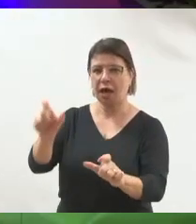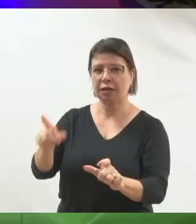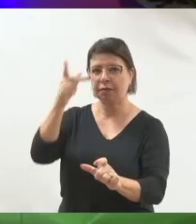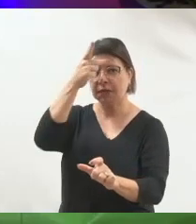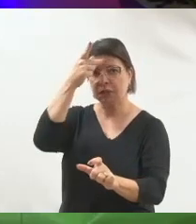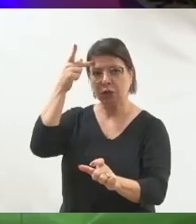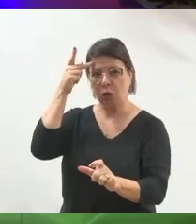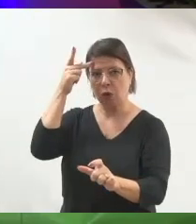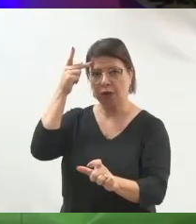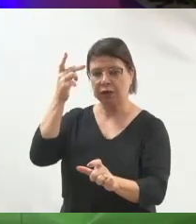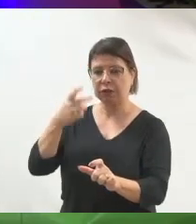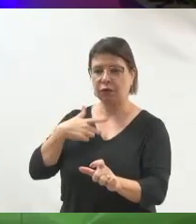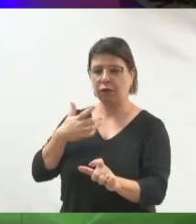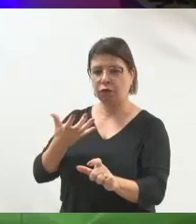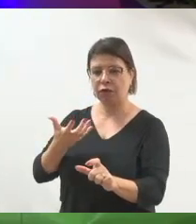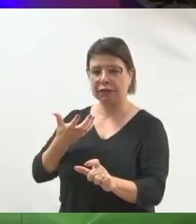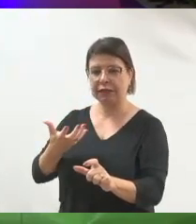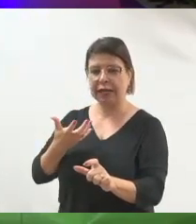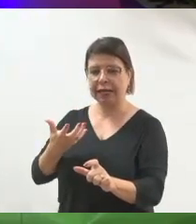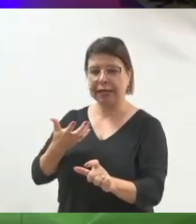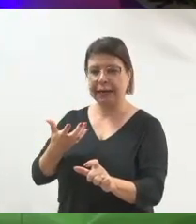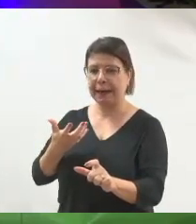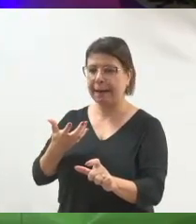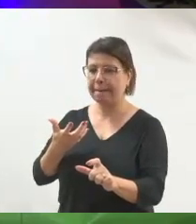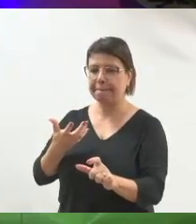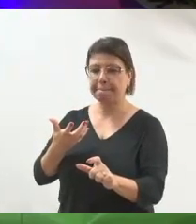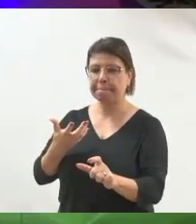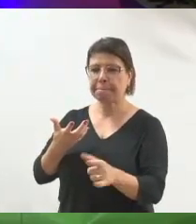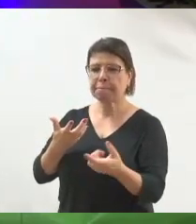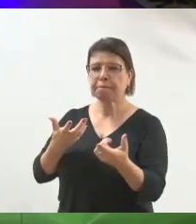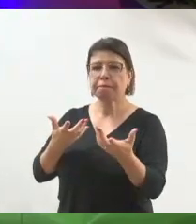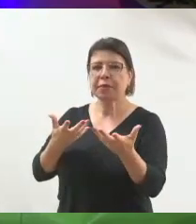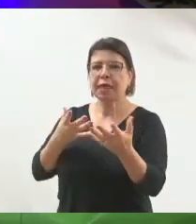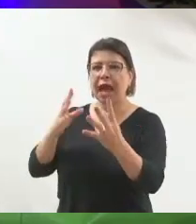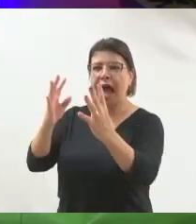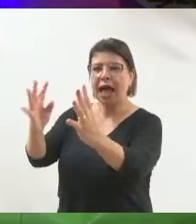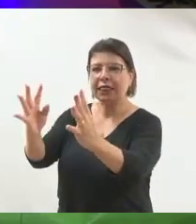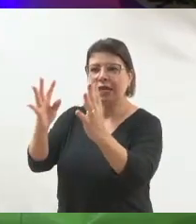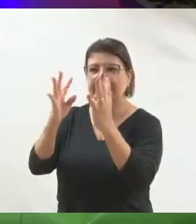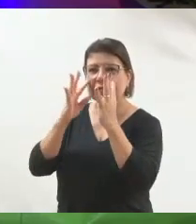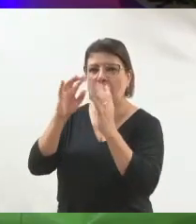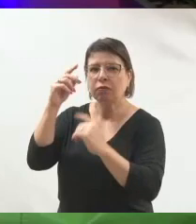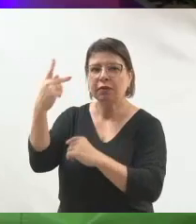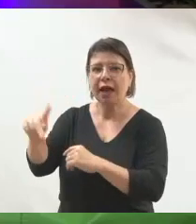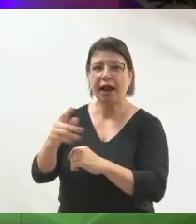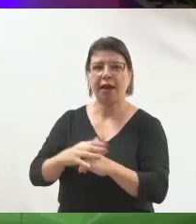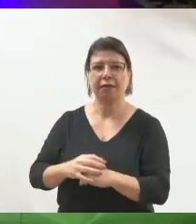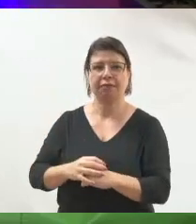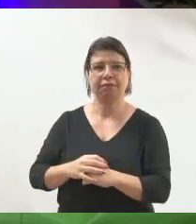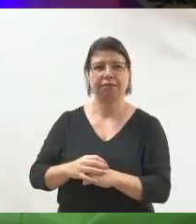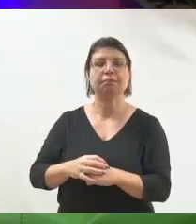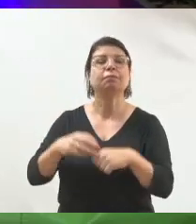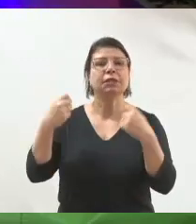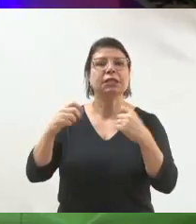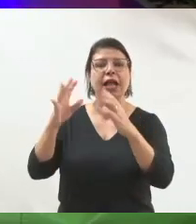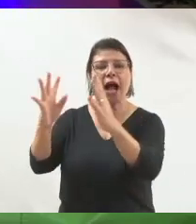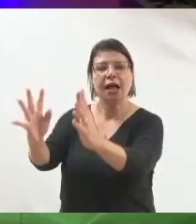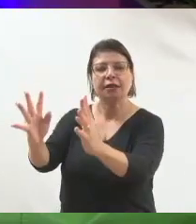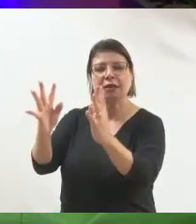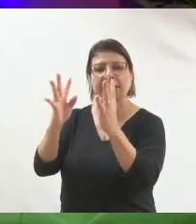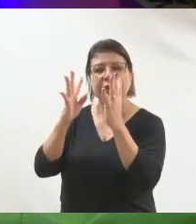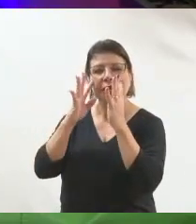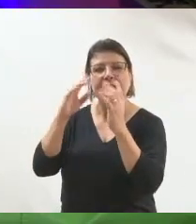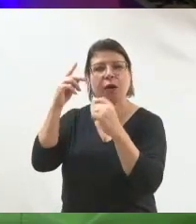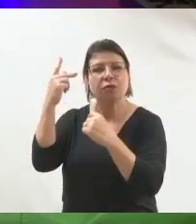precisa das pessoas. A gente precisa da atenção das pessoas. A gente precisa daquele um